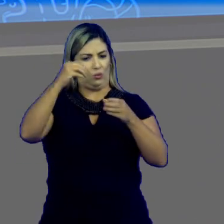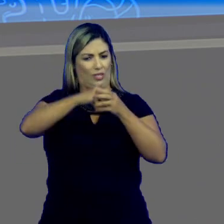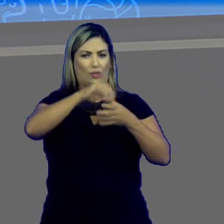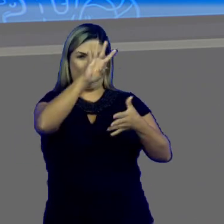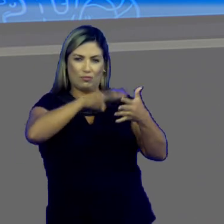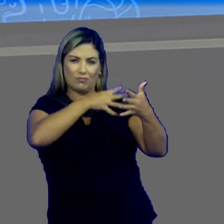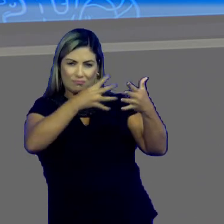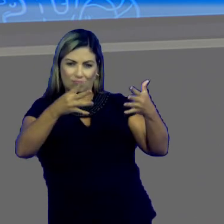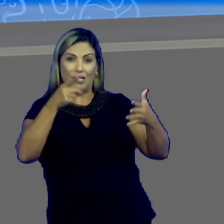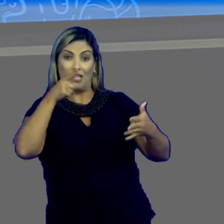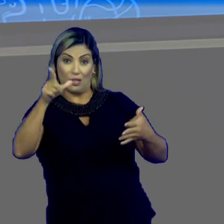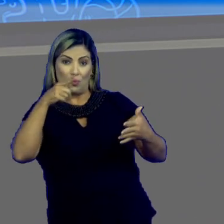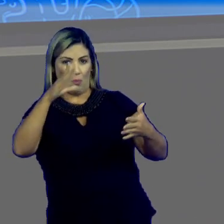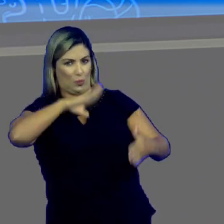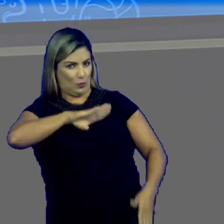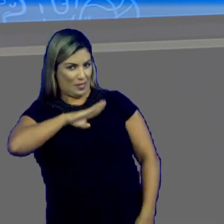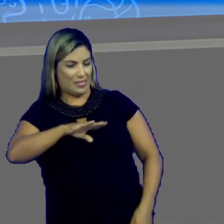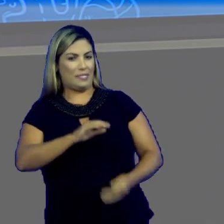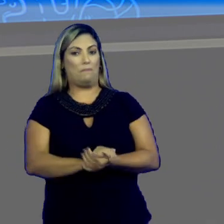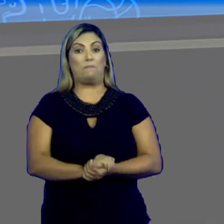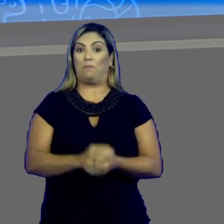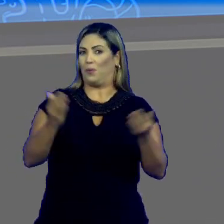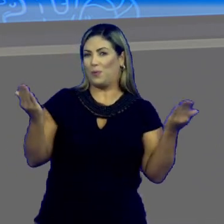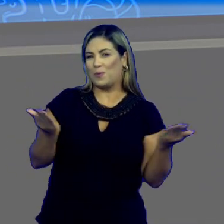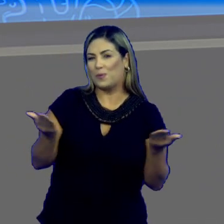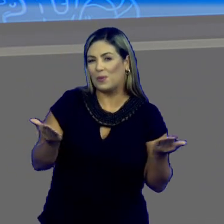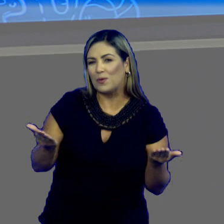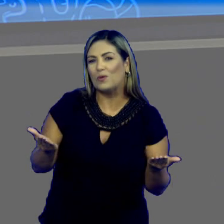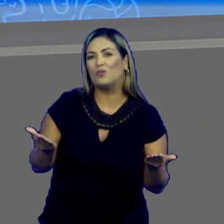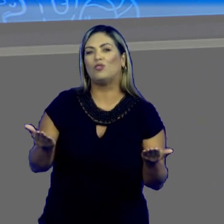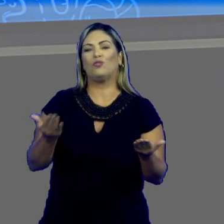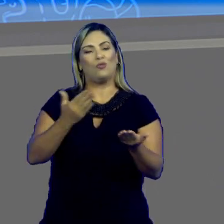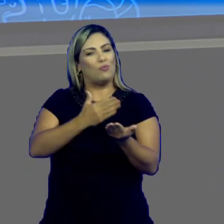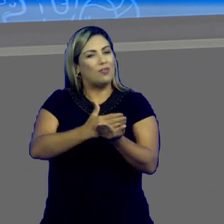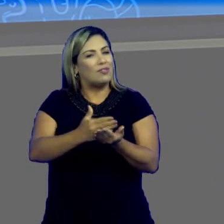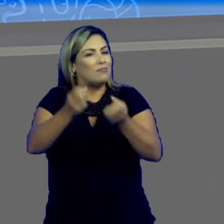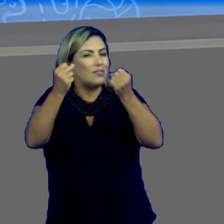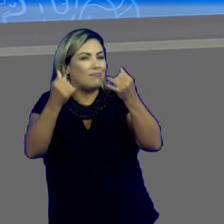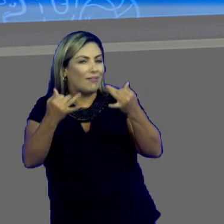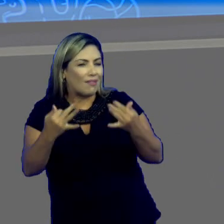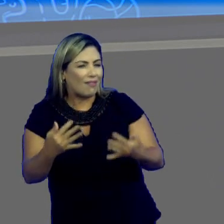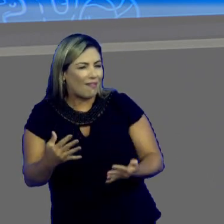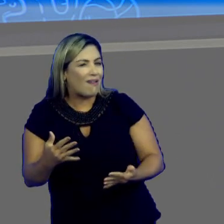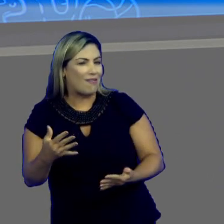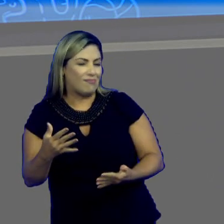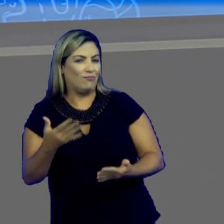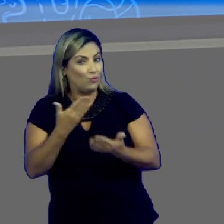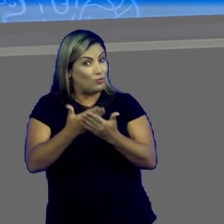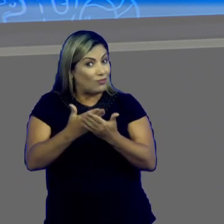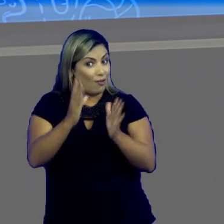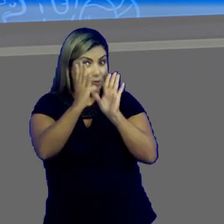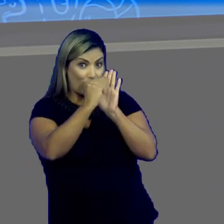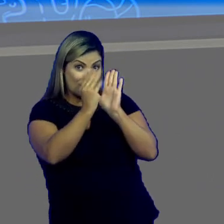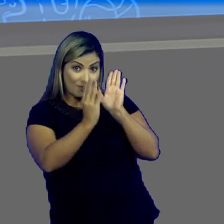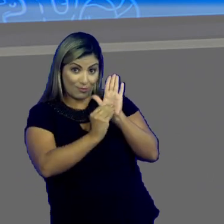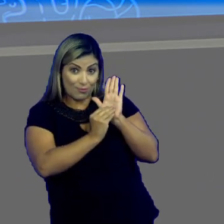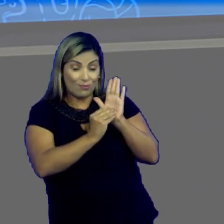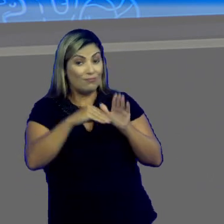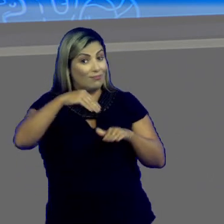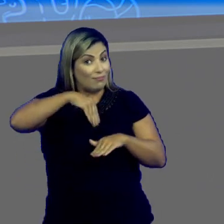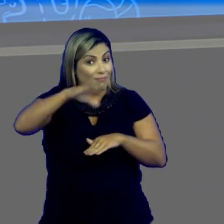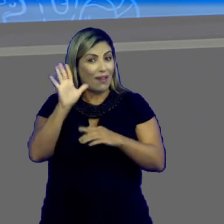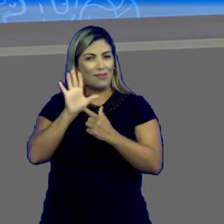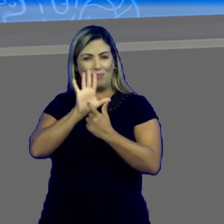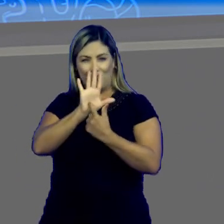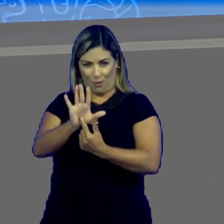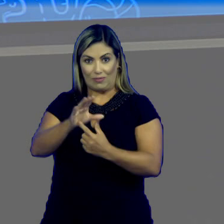componente curricular língua portuguesa e hoje iremos falar um pouquinho sobre o conteúdo, o conteúdo